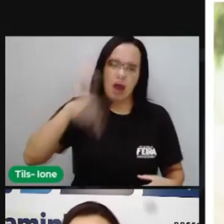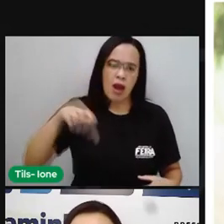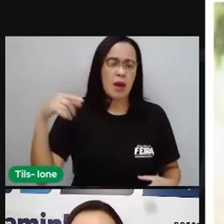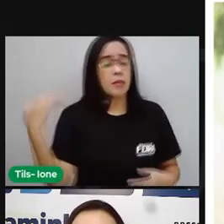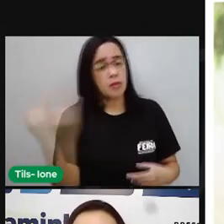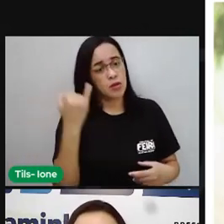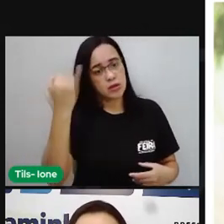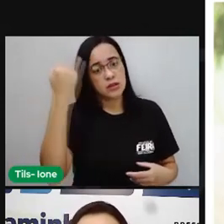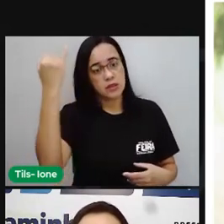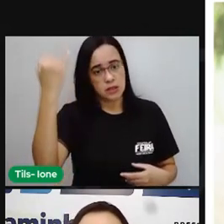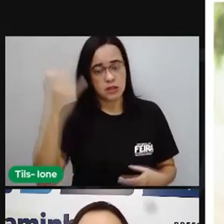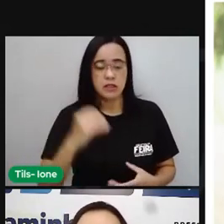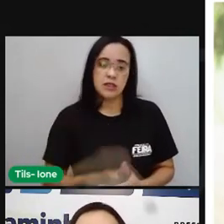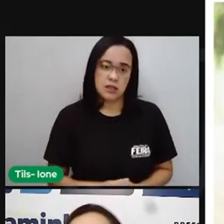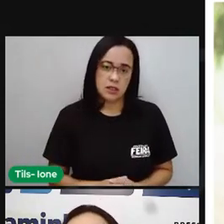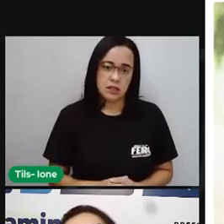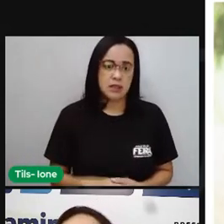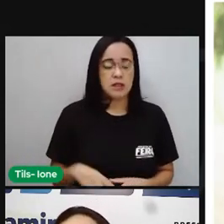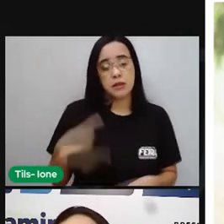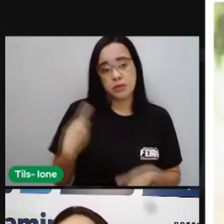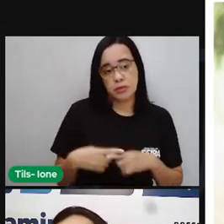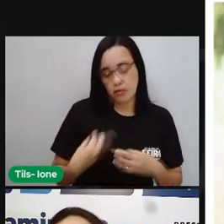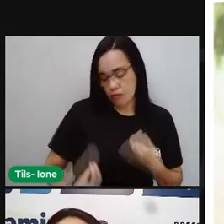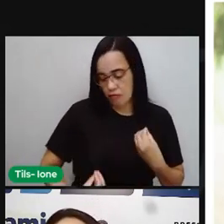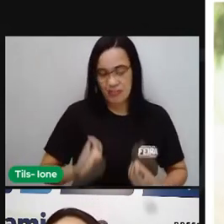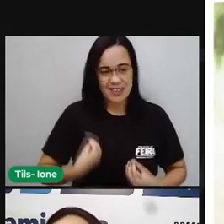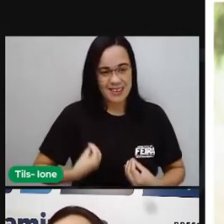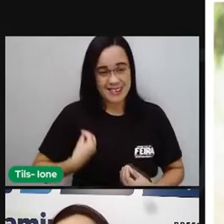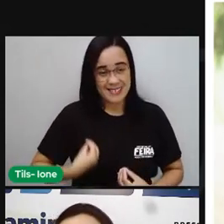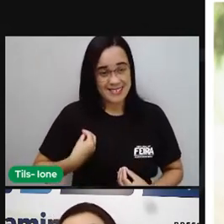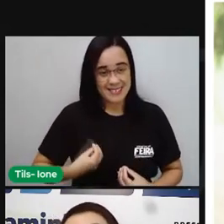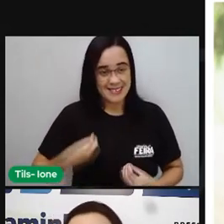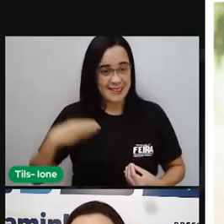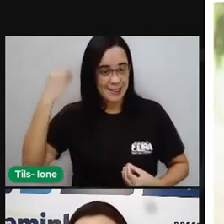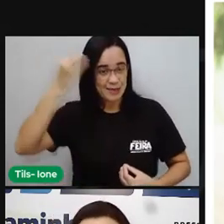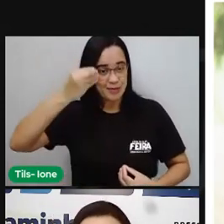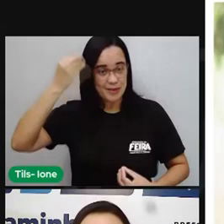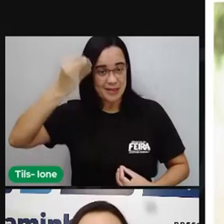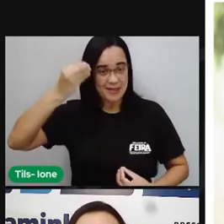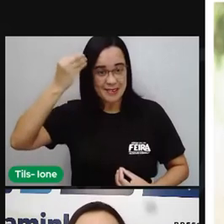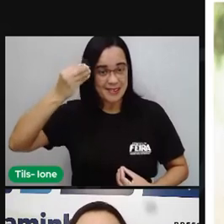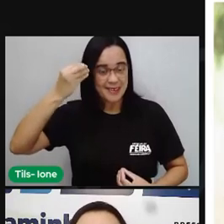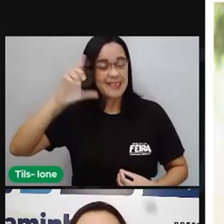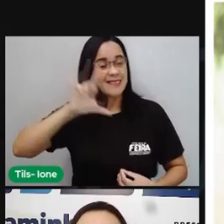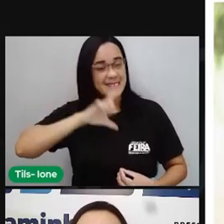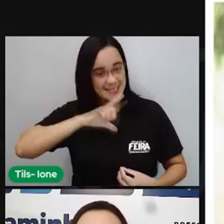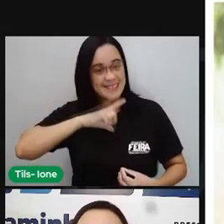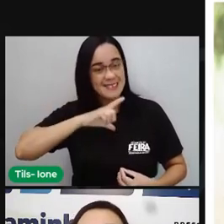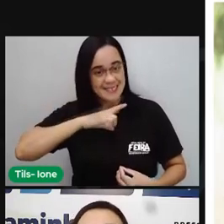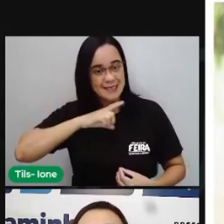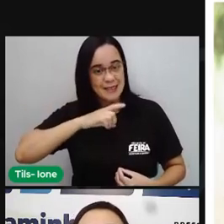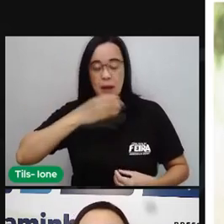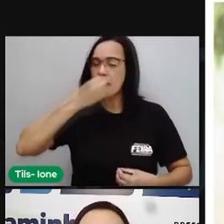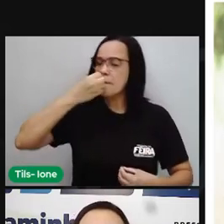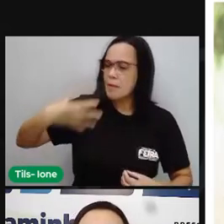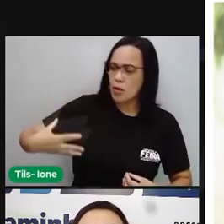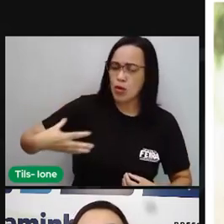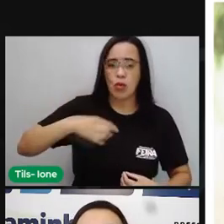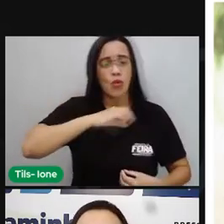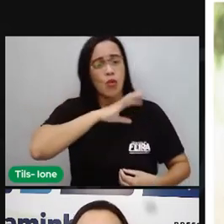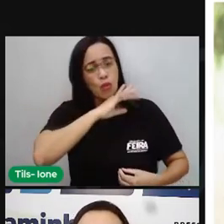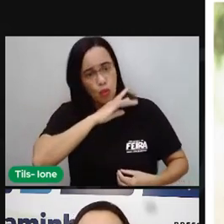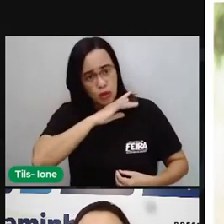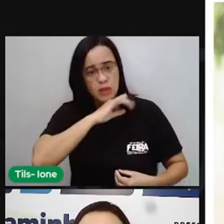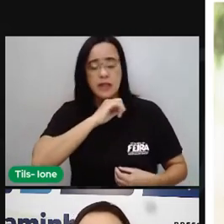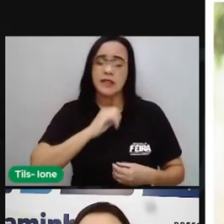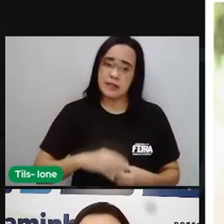a sua vida, vai vivendo, vai passando pelas experiências boas e ruins, né? Que a vida proporciona. E aí